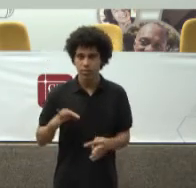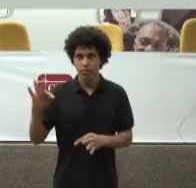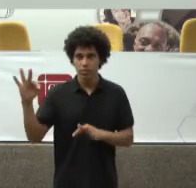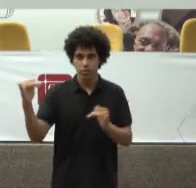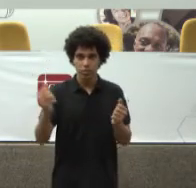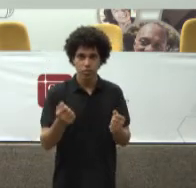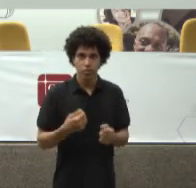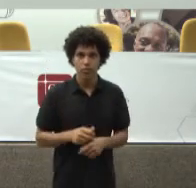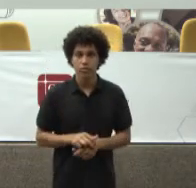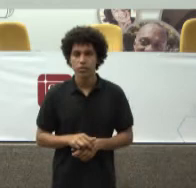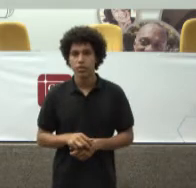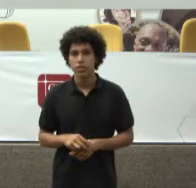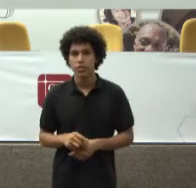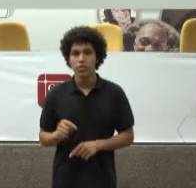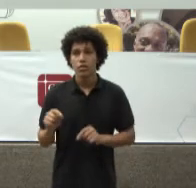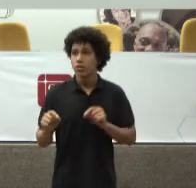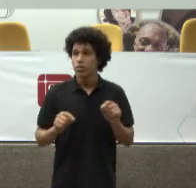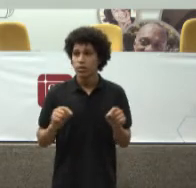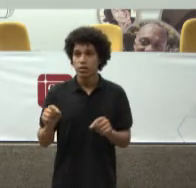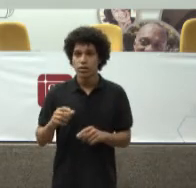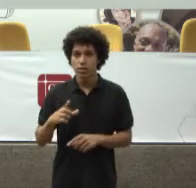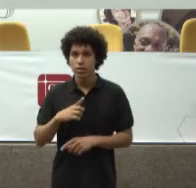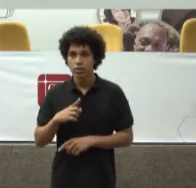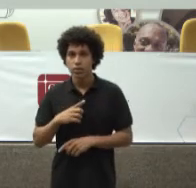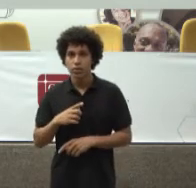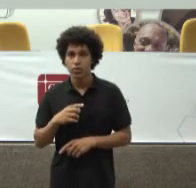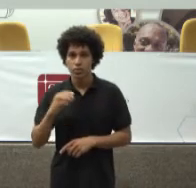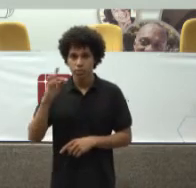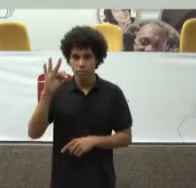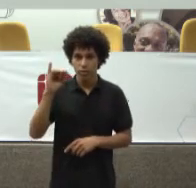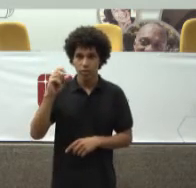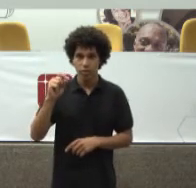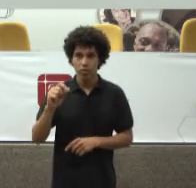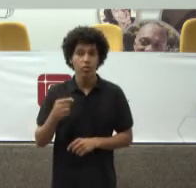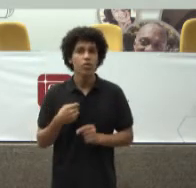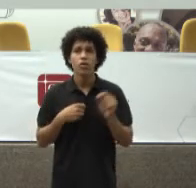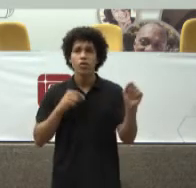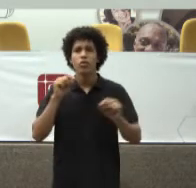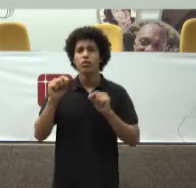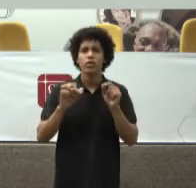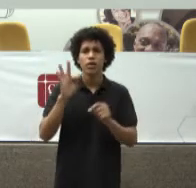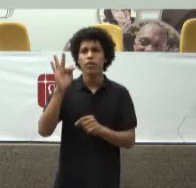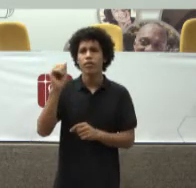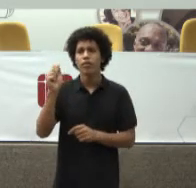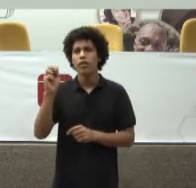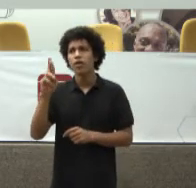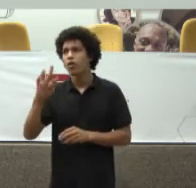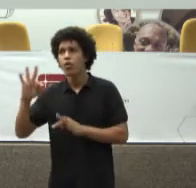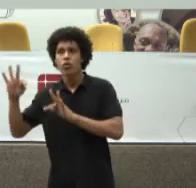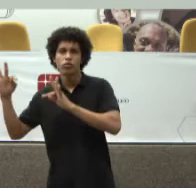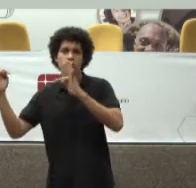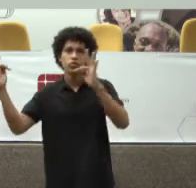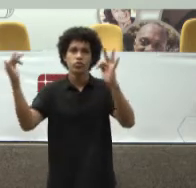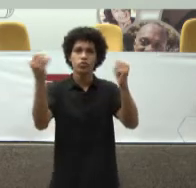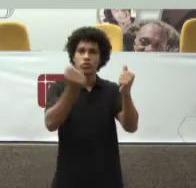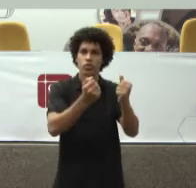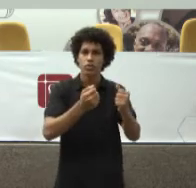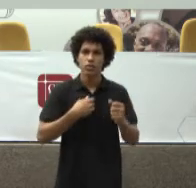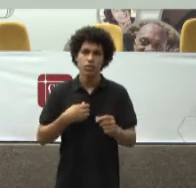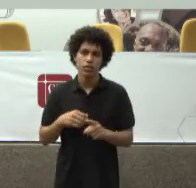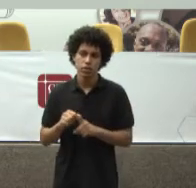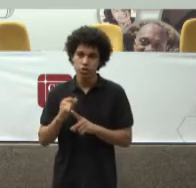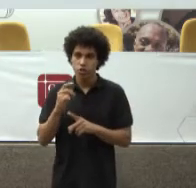Aquilo que Nós temos Como farol Qual é O farol De toda Instituição E de toda